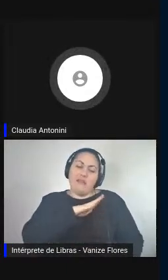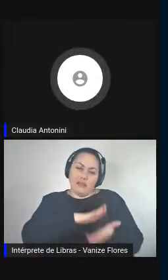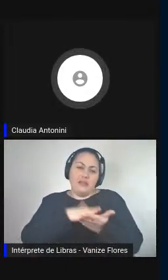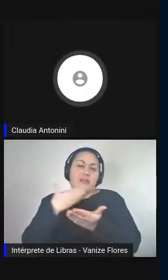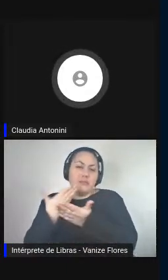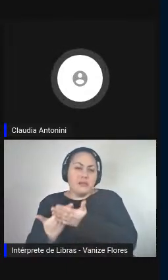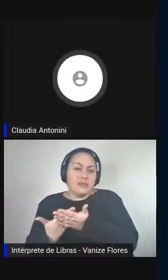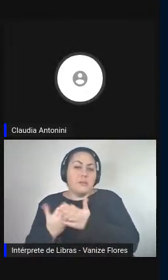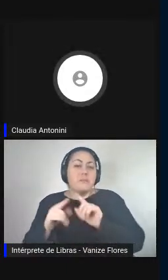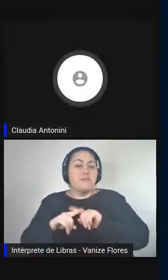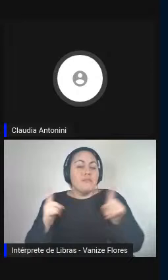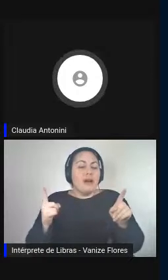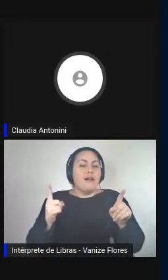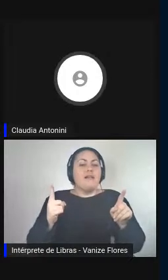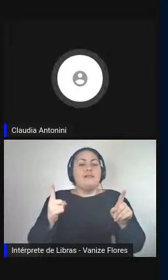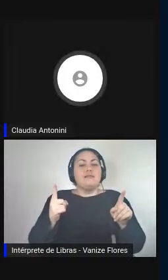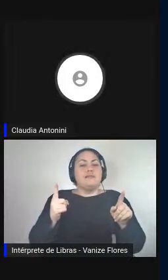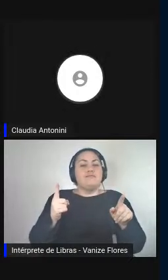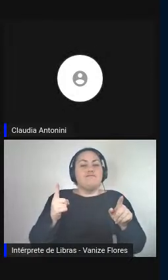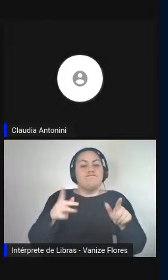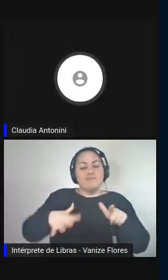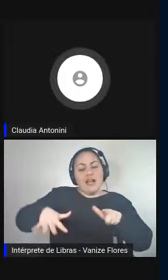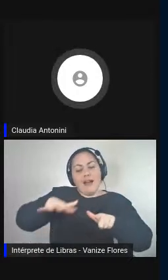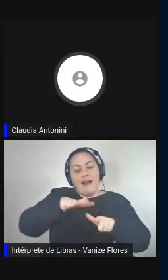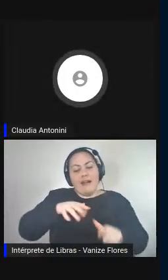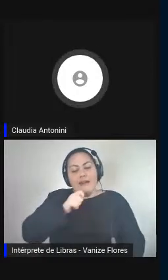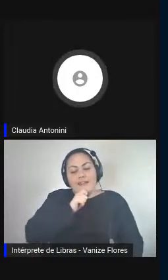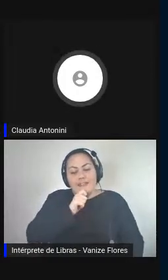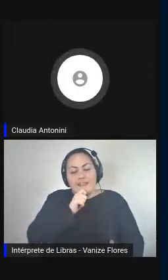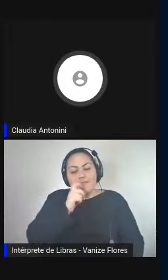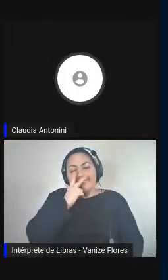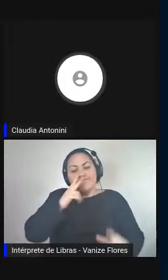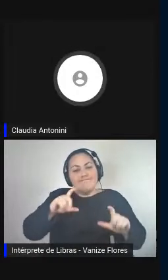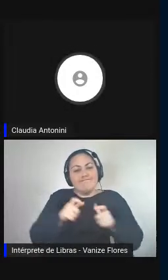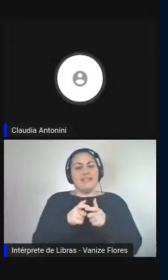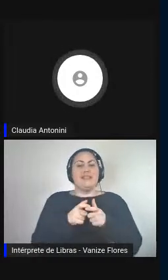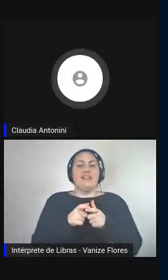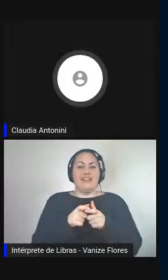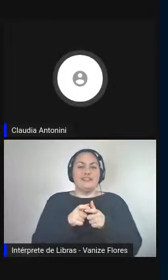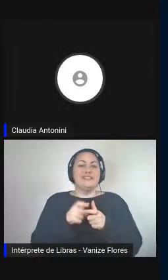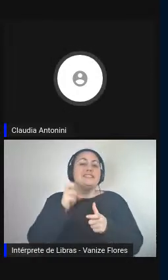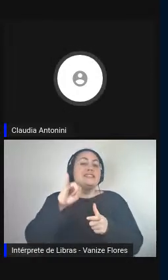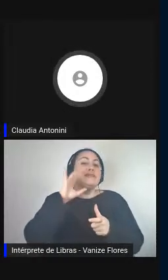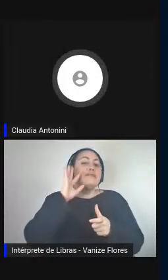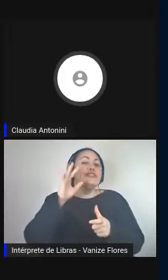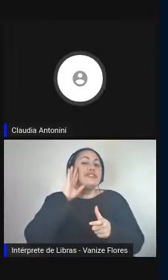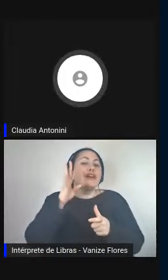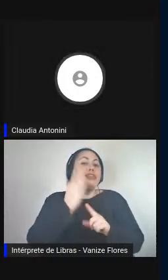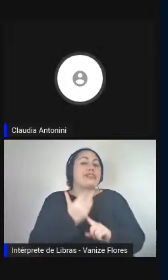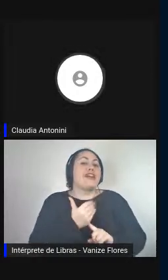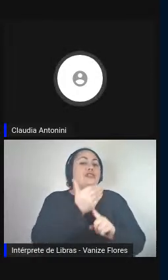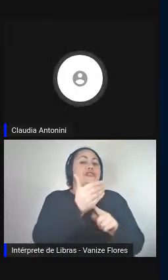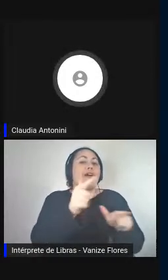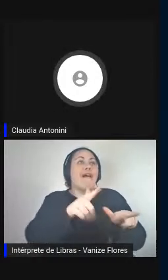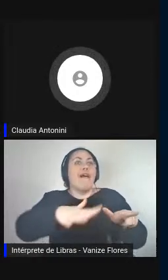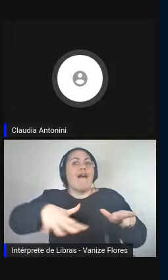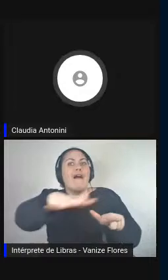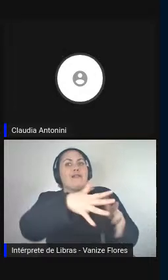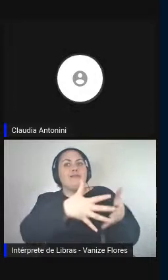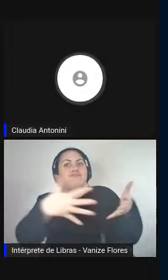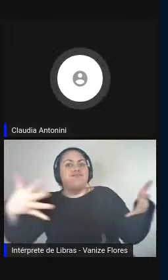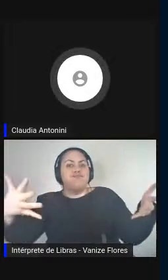âmbito muito pequeno, se pensamos âmbitos nos quais podemos aplicar a tecnologia, muito pequeno também em relação à tradução